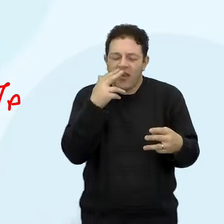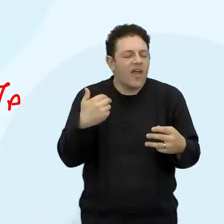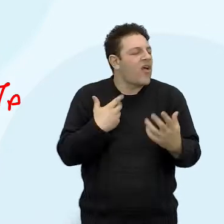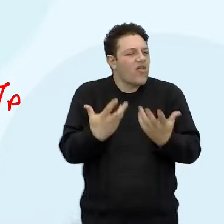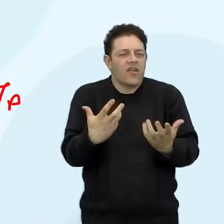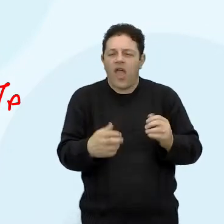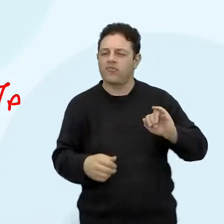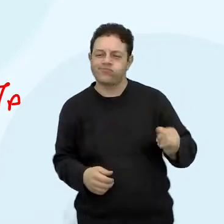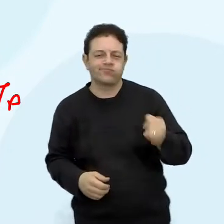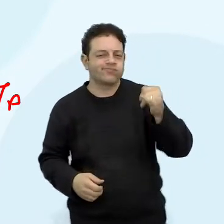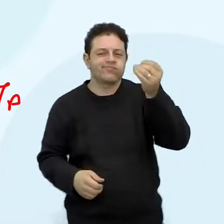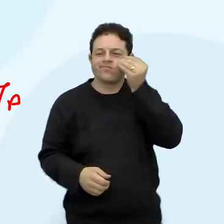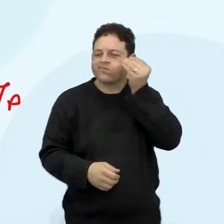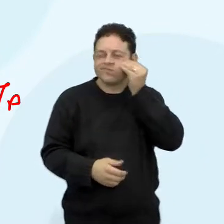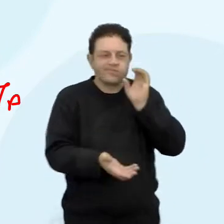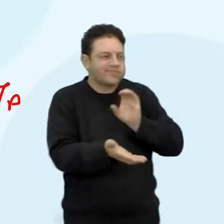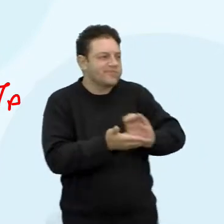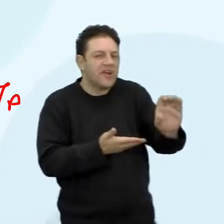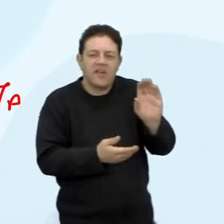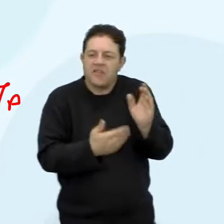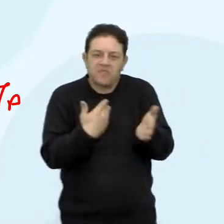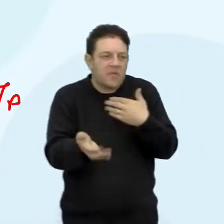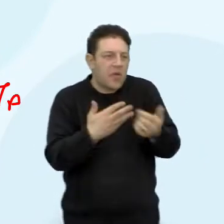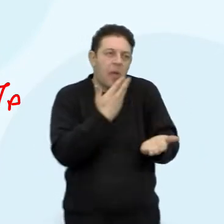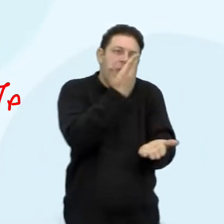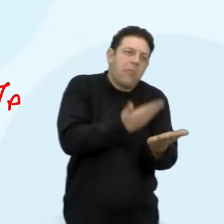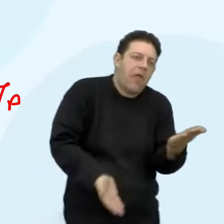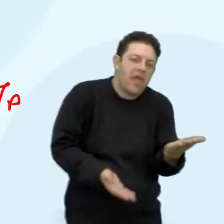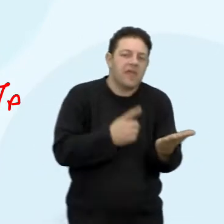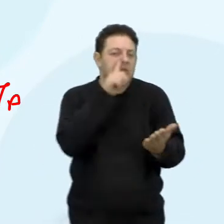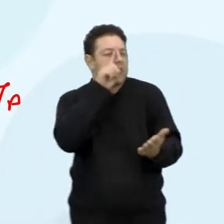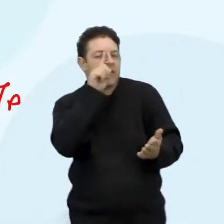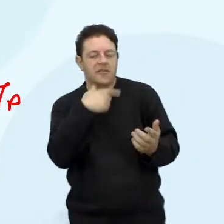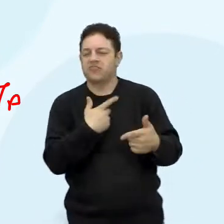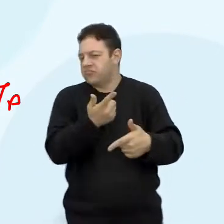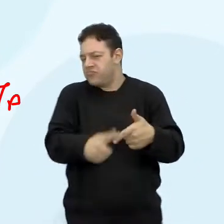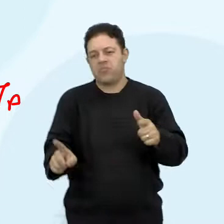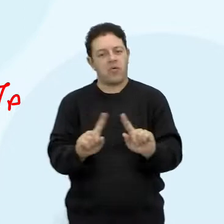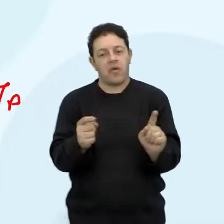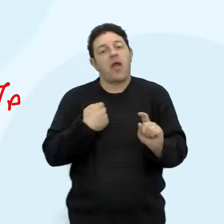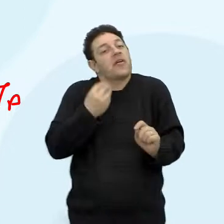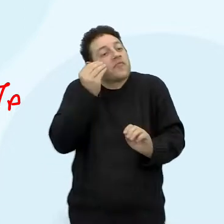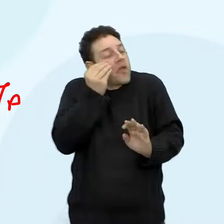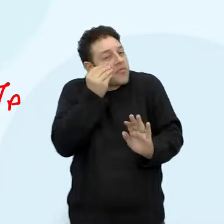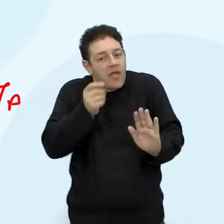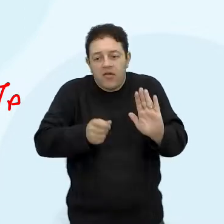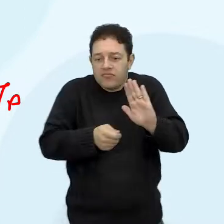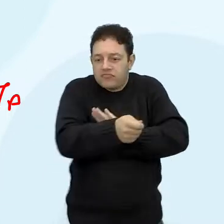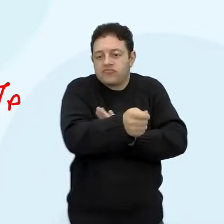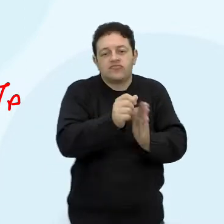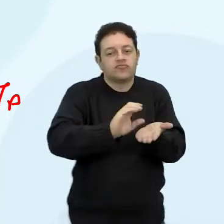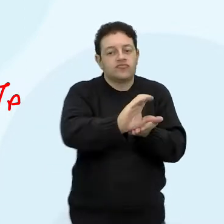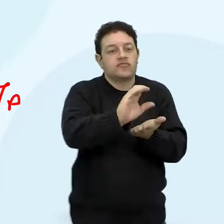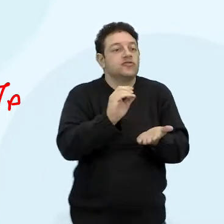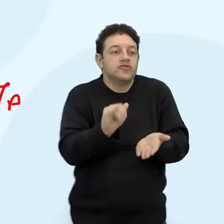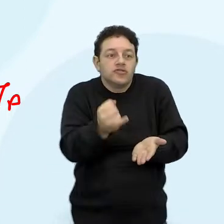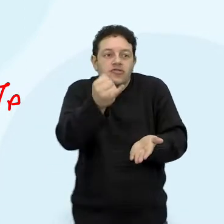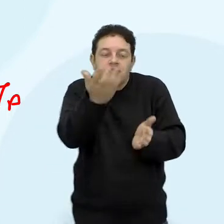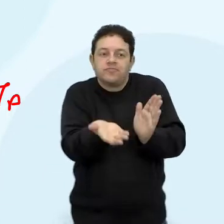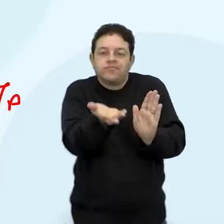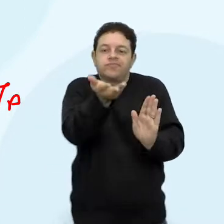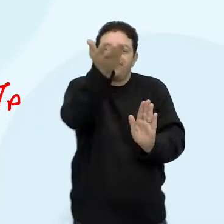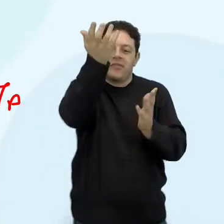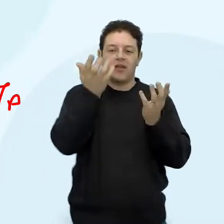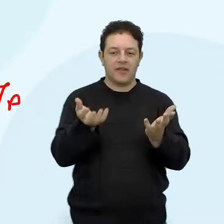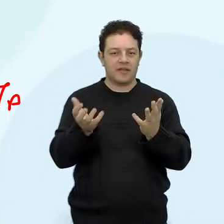rentabilidade e é capaz de correr grandes riscos para que seu investimento renda o máximo possível.